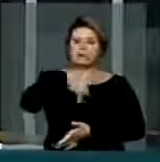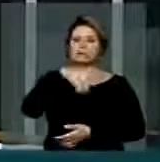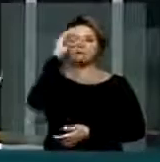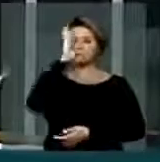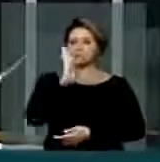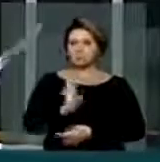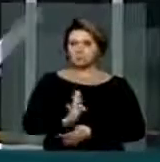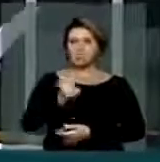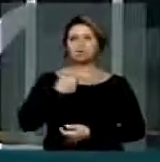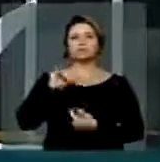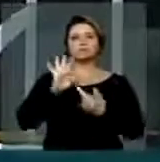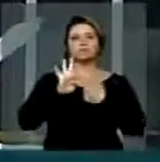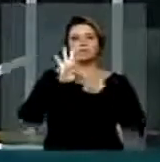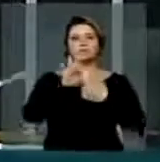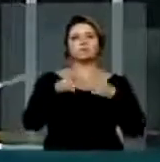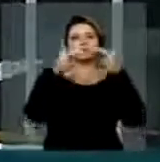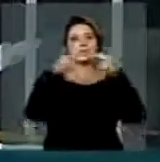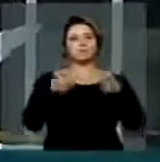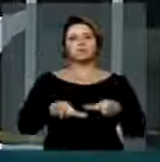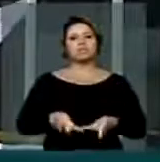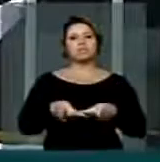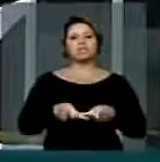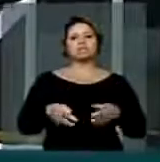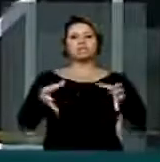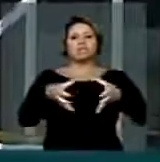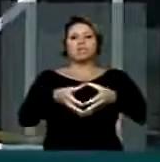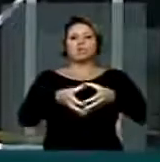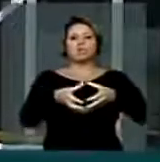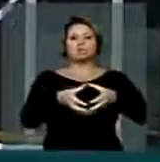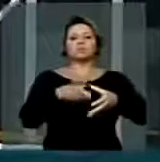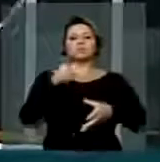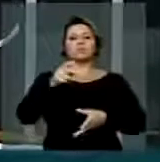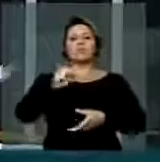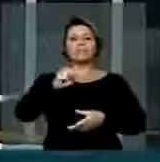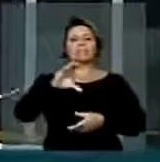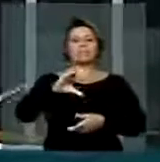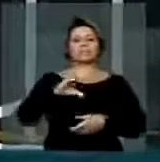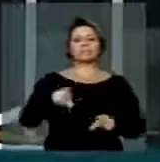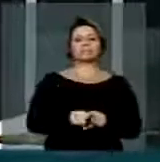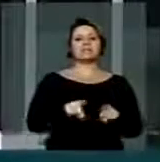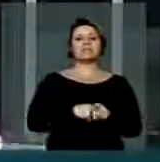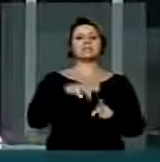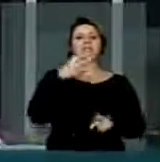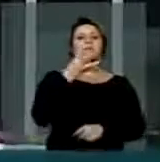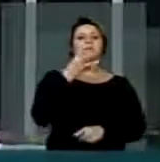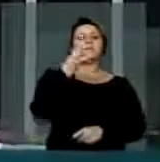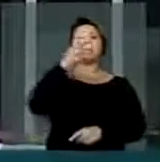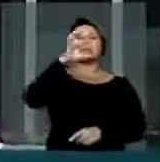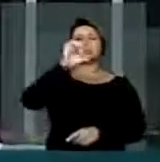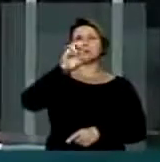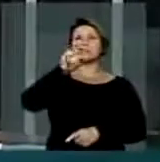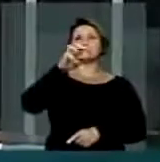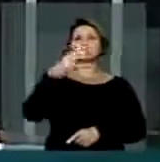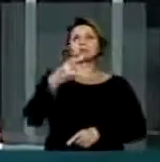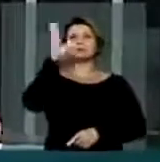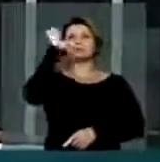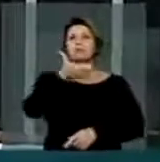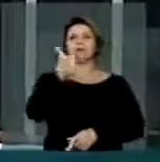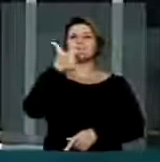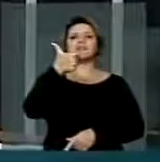apresentamos, em nome da bancada do PSC, o projeto de lei número 4952 de 2013, que exatamente